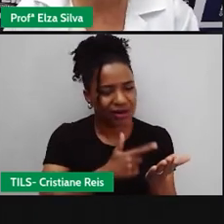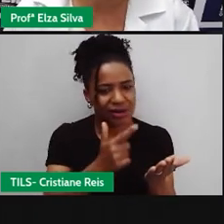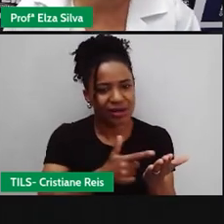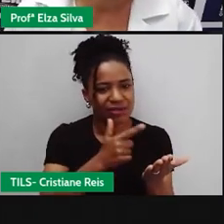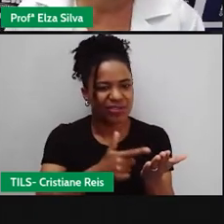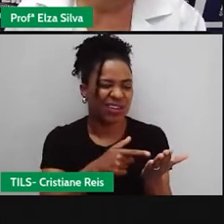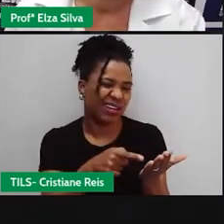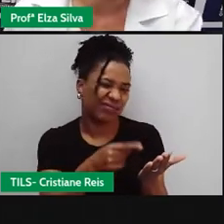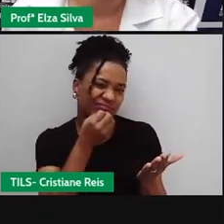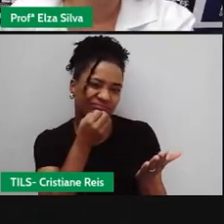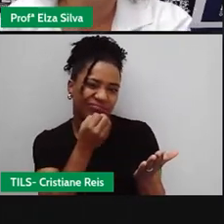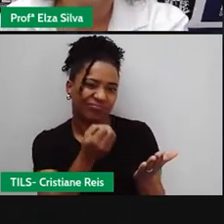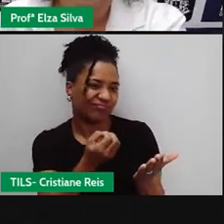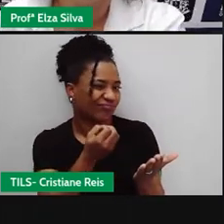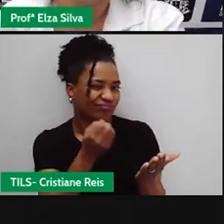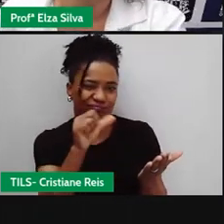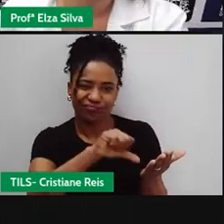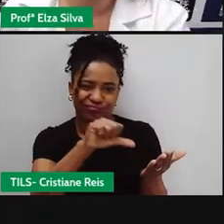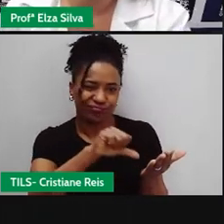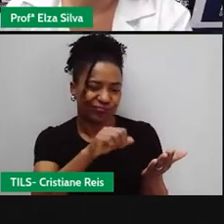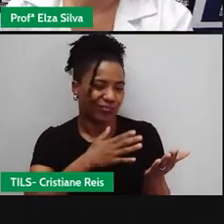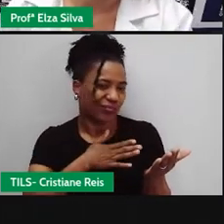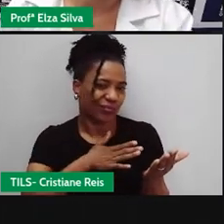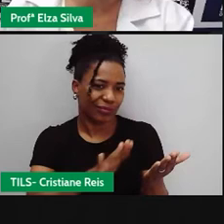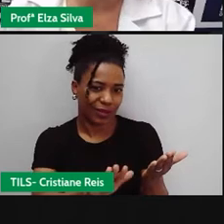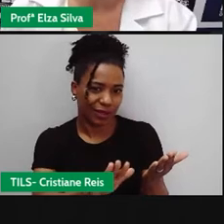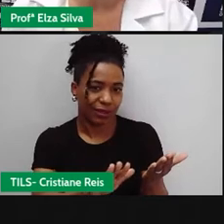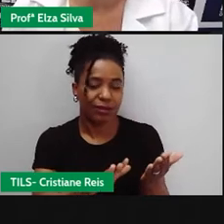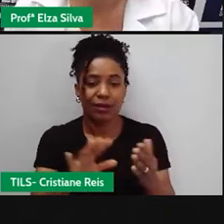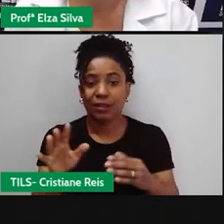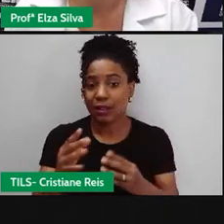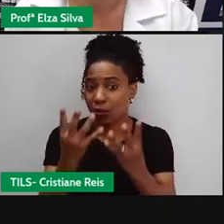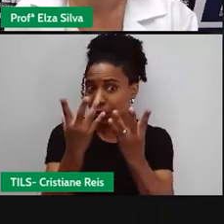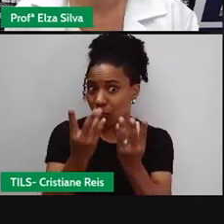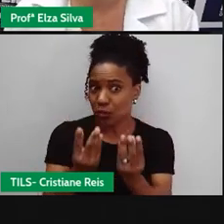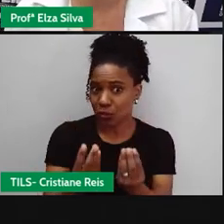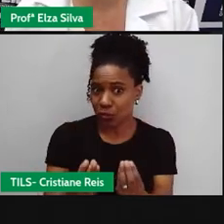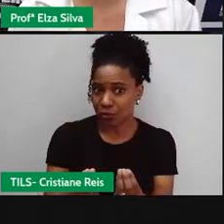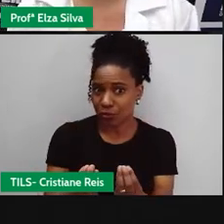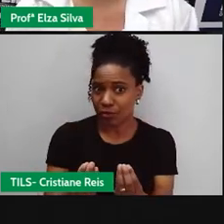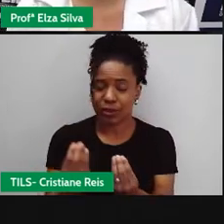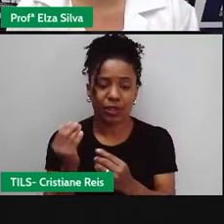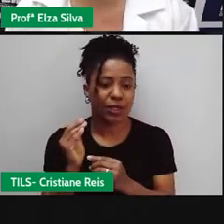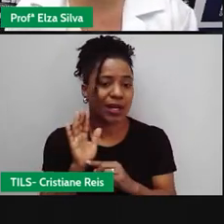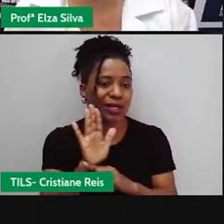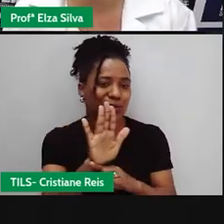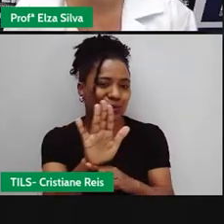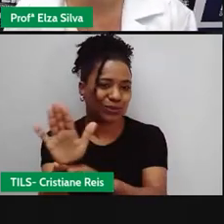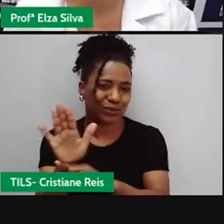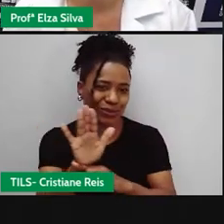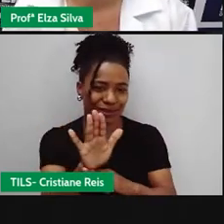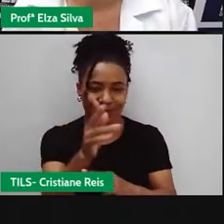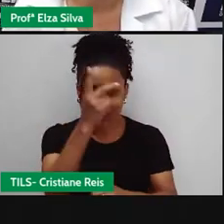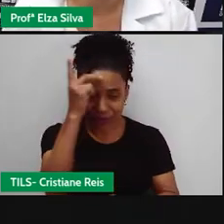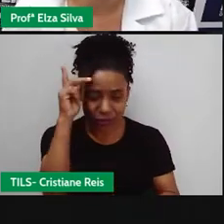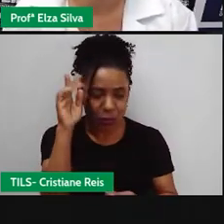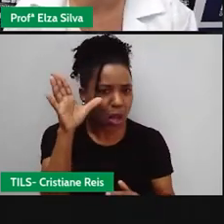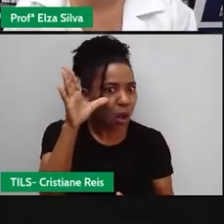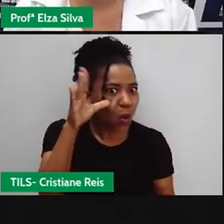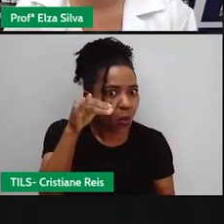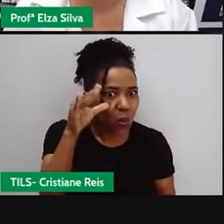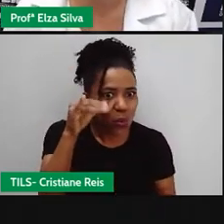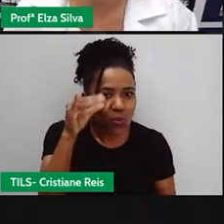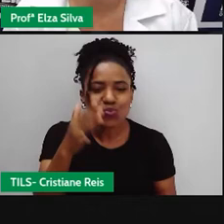Enfim Ok? Então a sinopse Ela precisa despertar a curiosidade Do